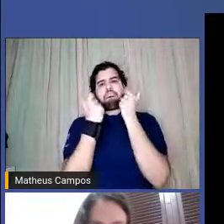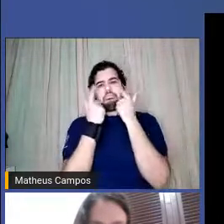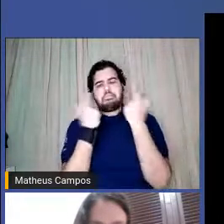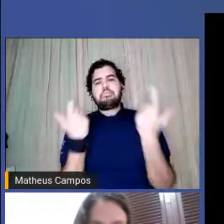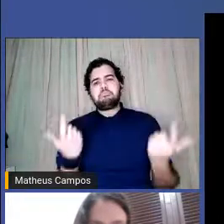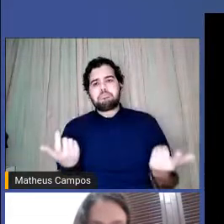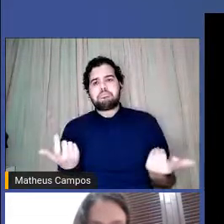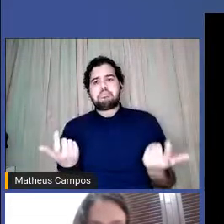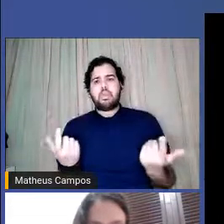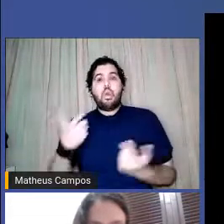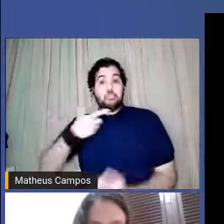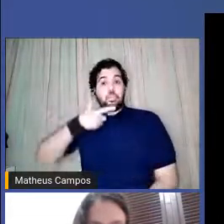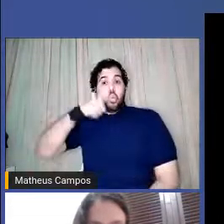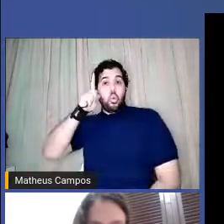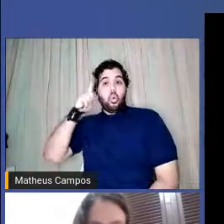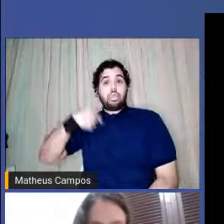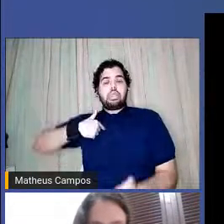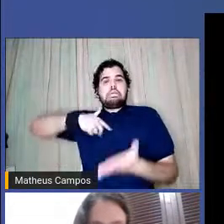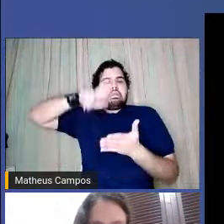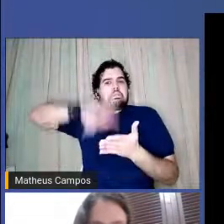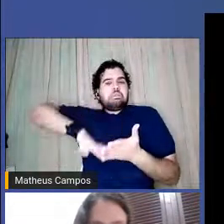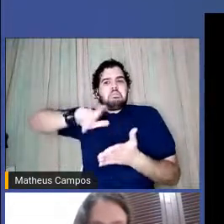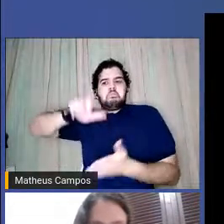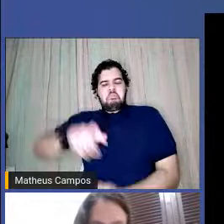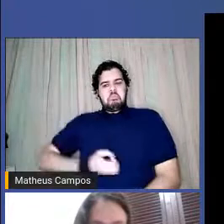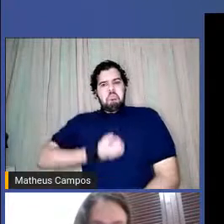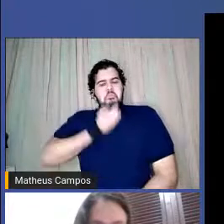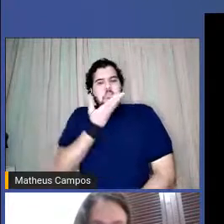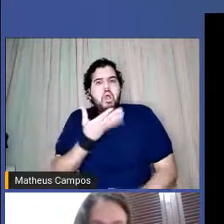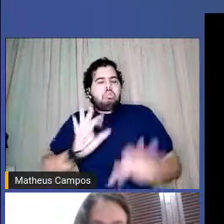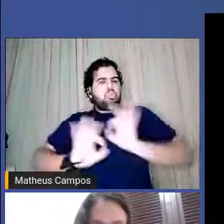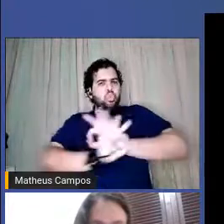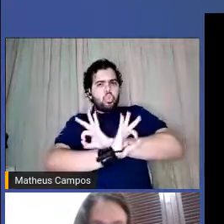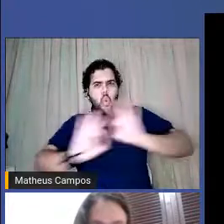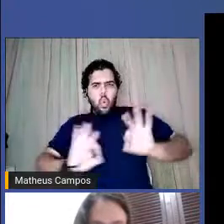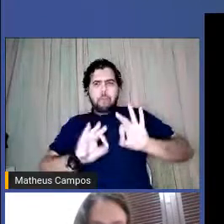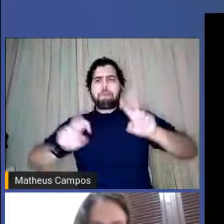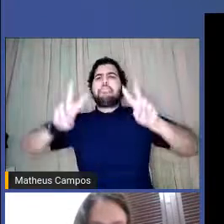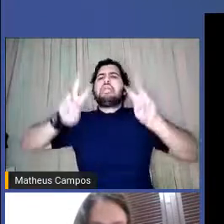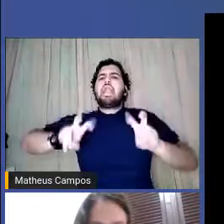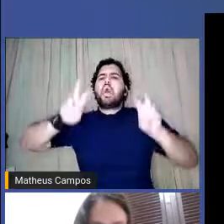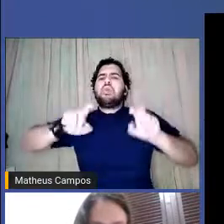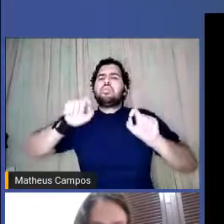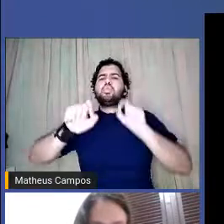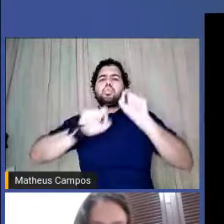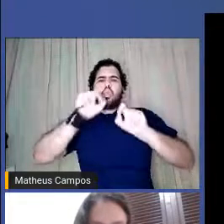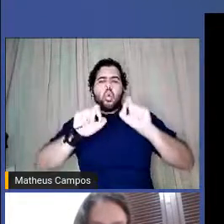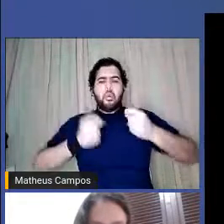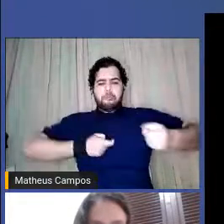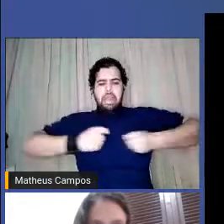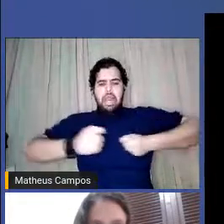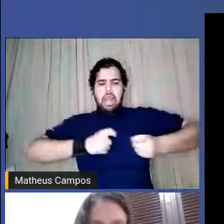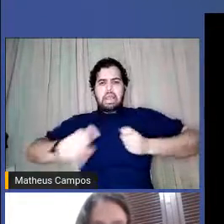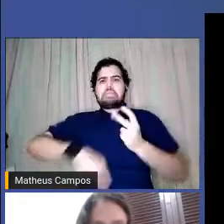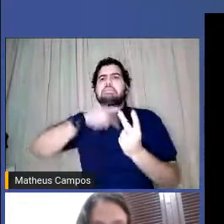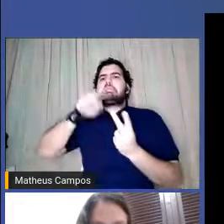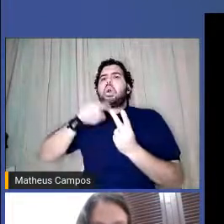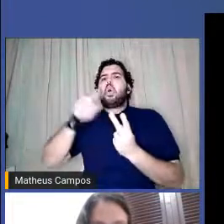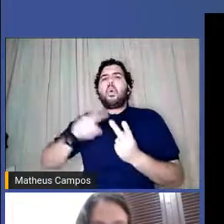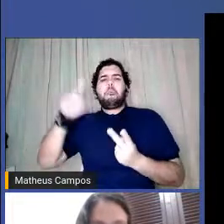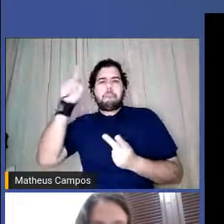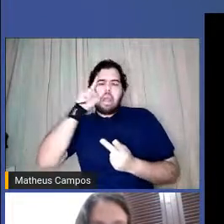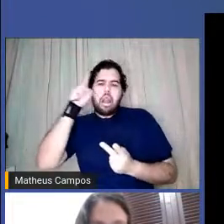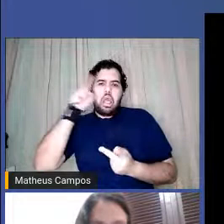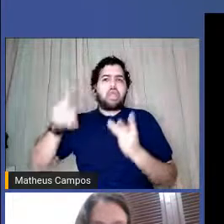Ontem, eu li uma puta poeta da cidade que falava sobre guerra e cotidiano, falava sobre